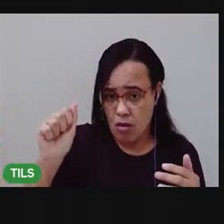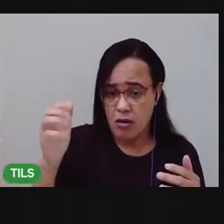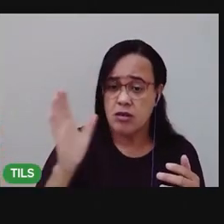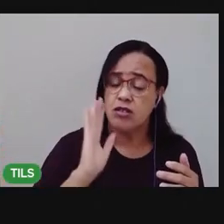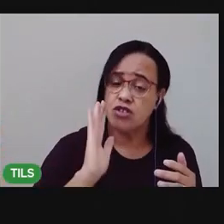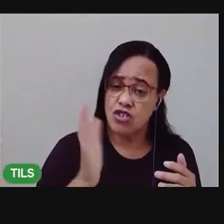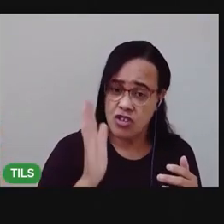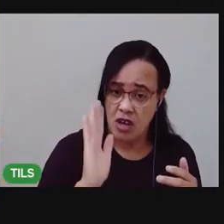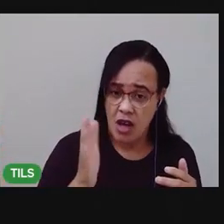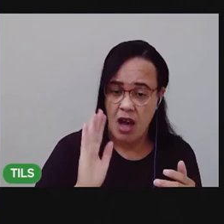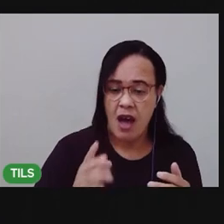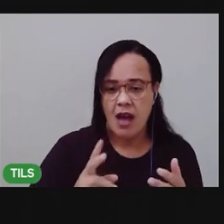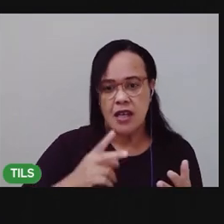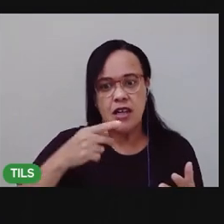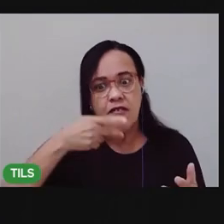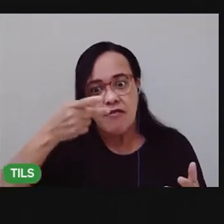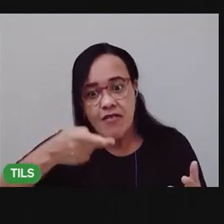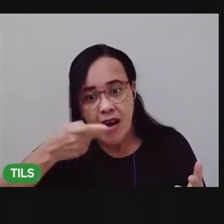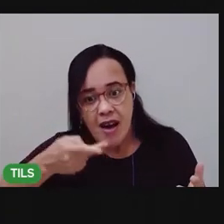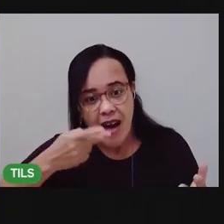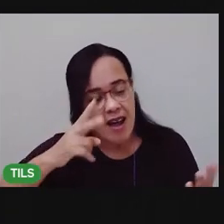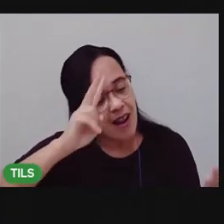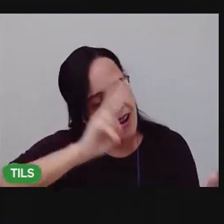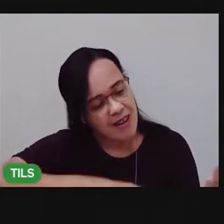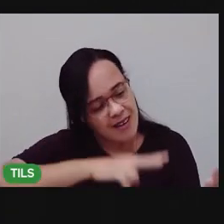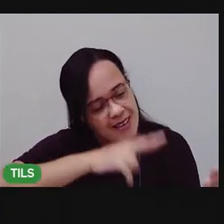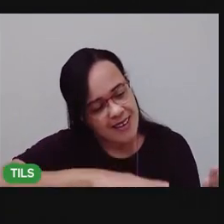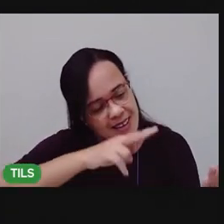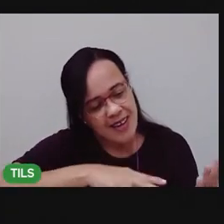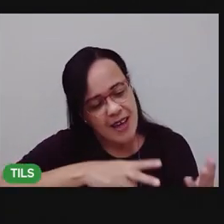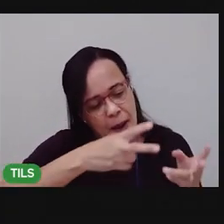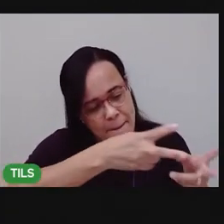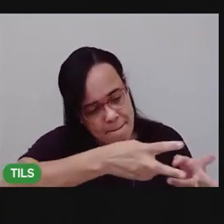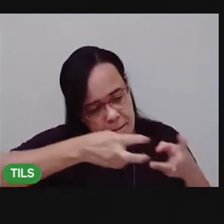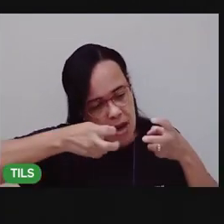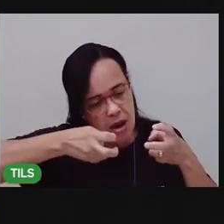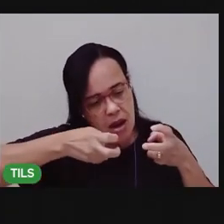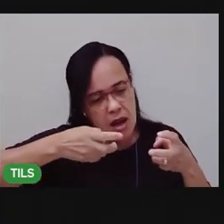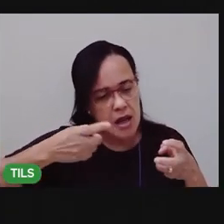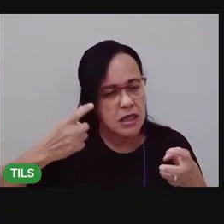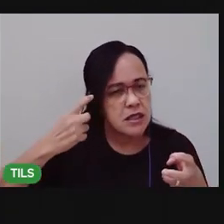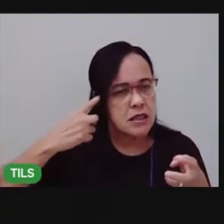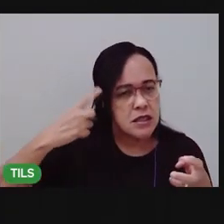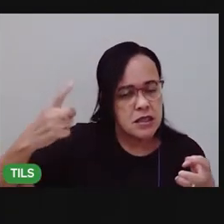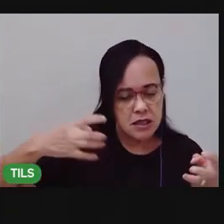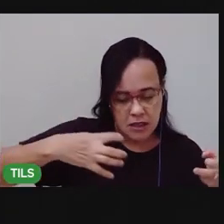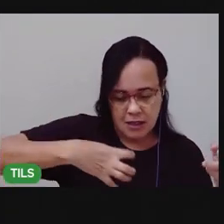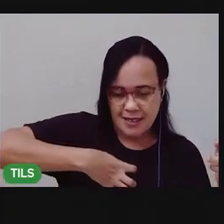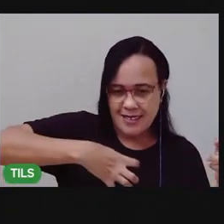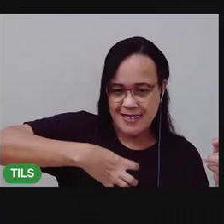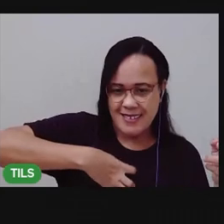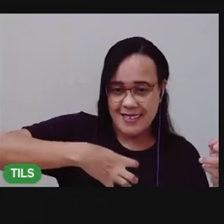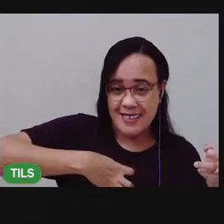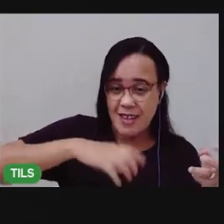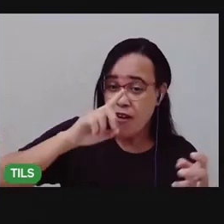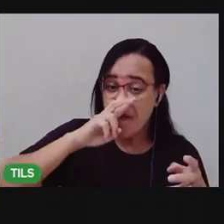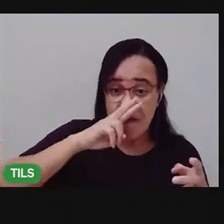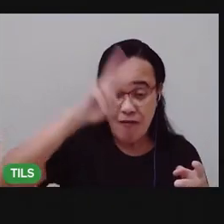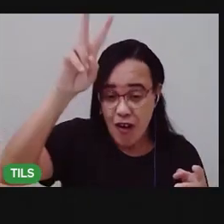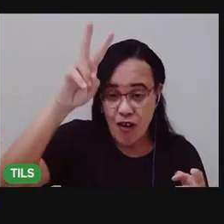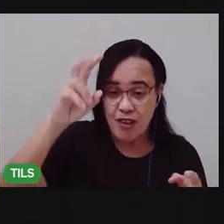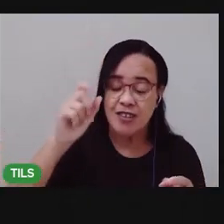lê essas palavras. gente identifica os sons que são mais fortes quando a gente fala. São